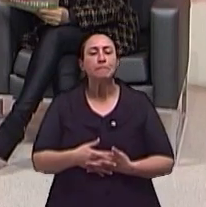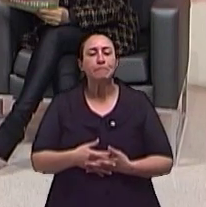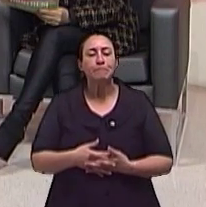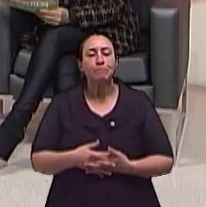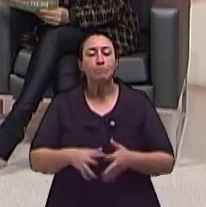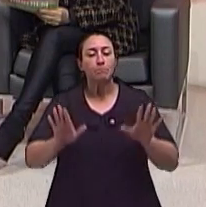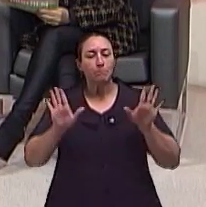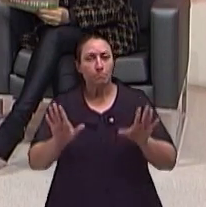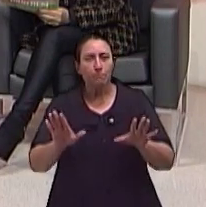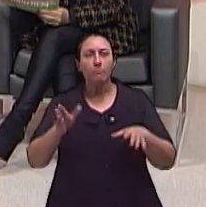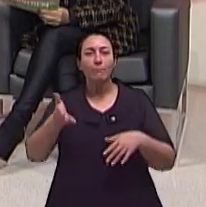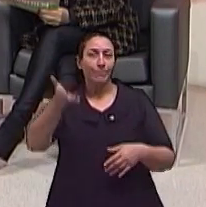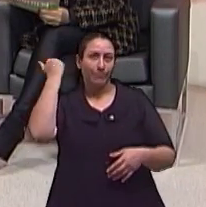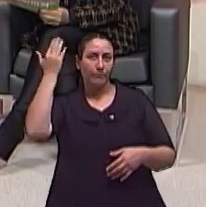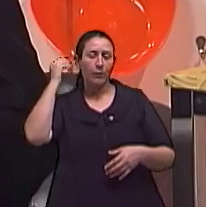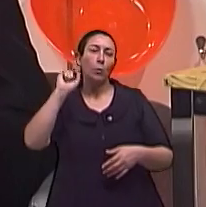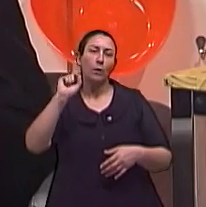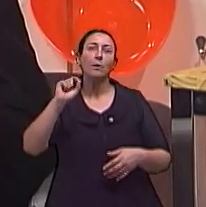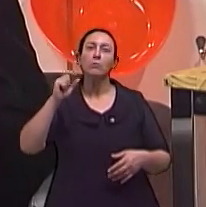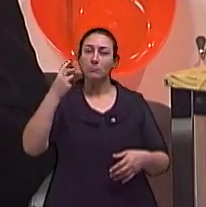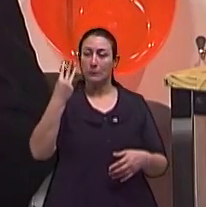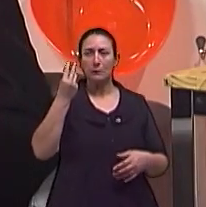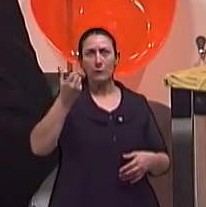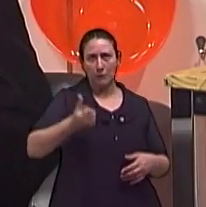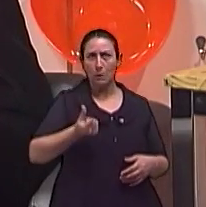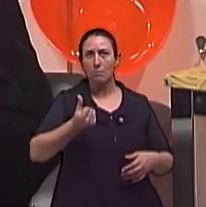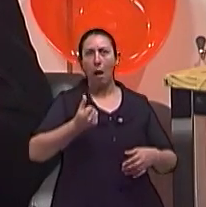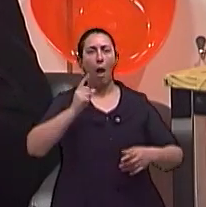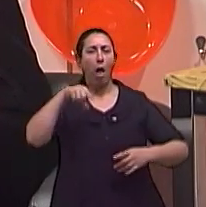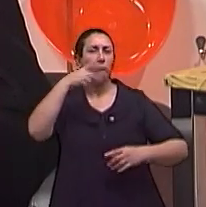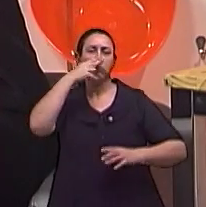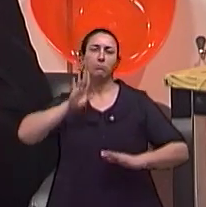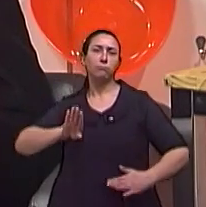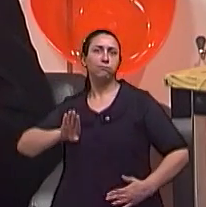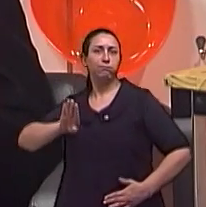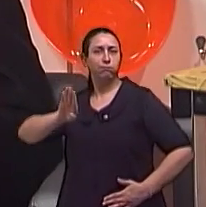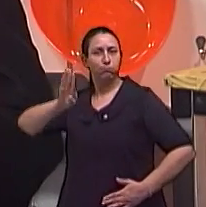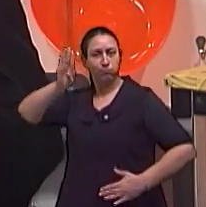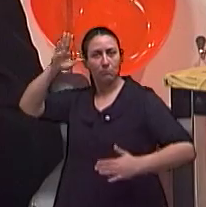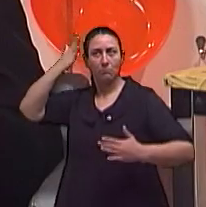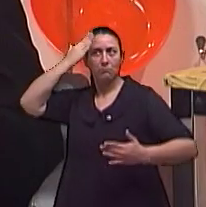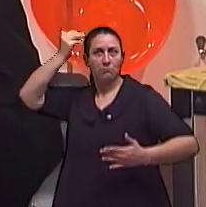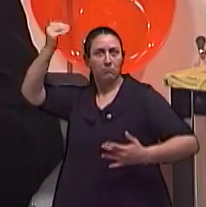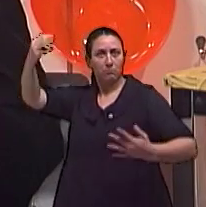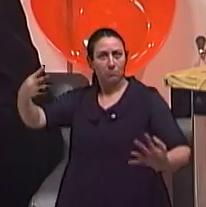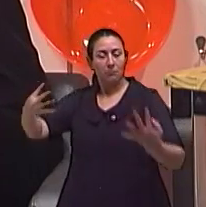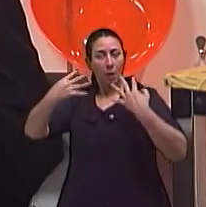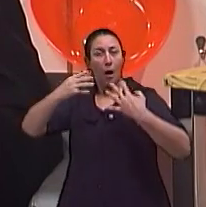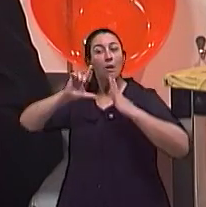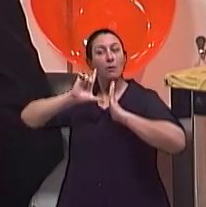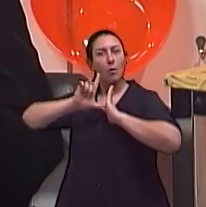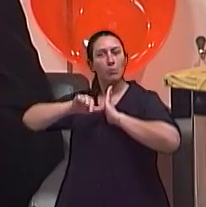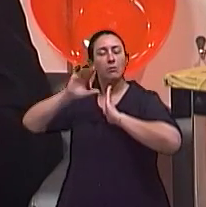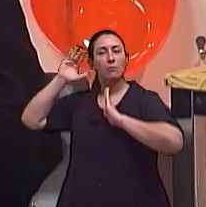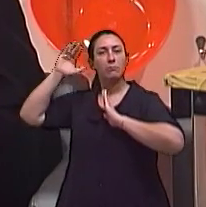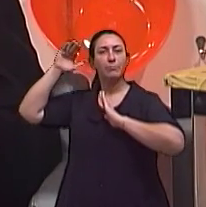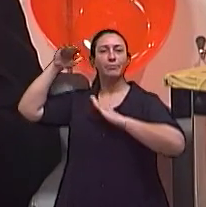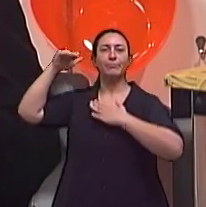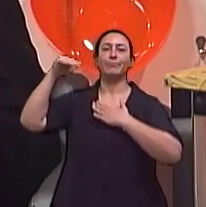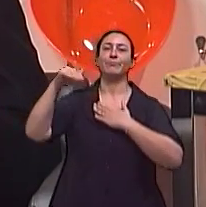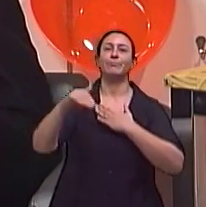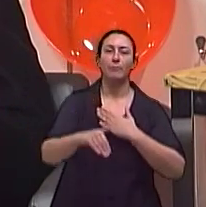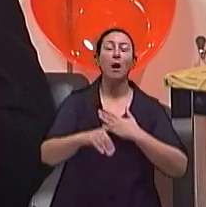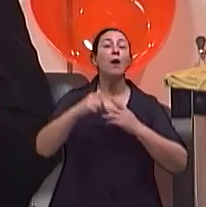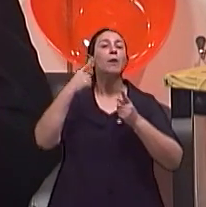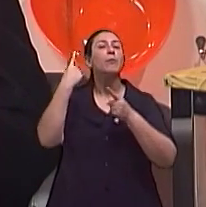Naquela época, para ser uma diva, ela estava no auge dela, com 36. E aí já começaria a decadência? Daí já deixaria... Até